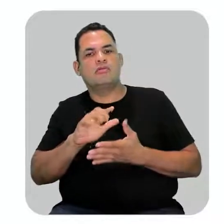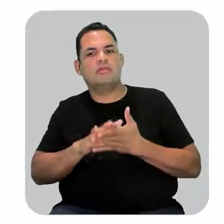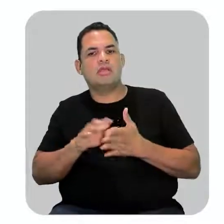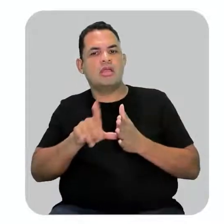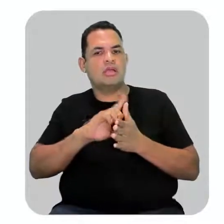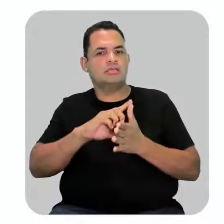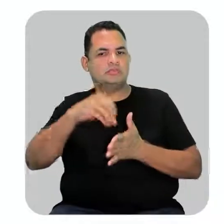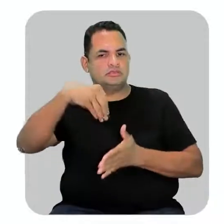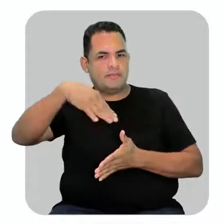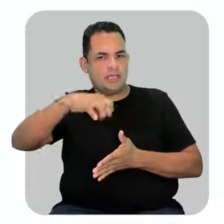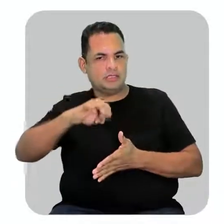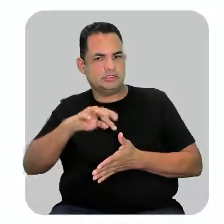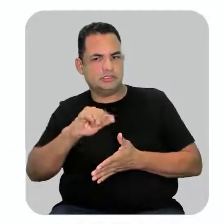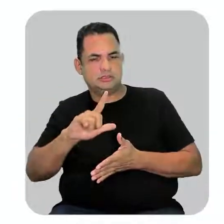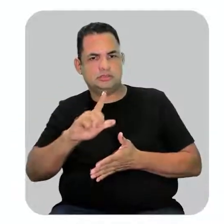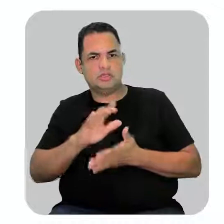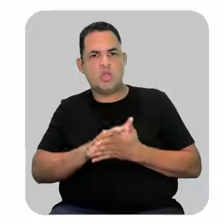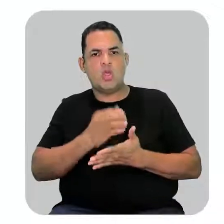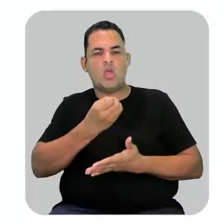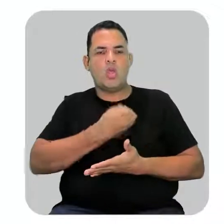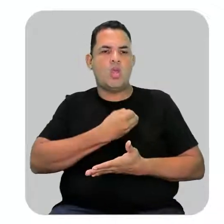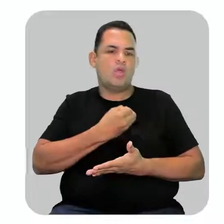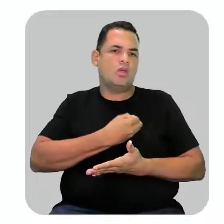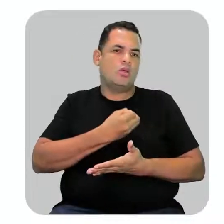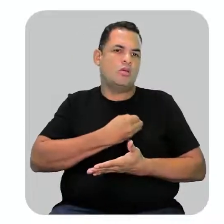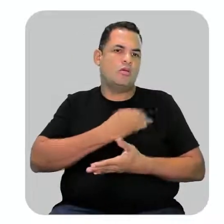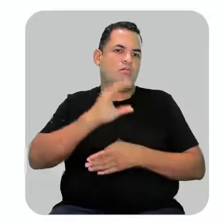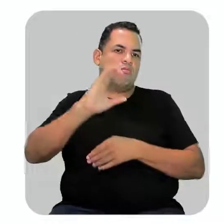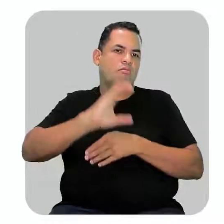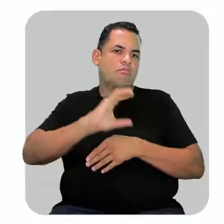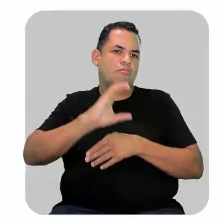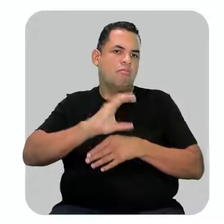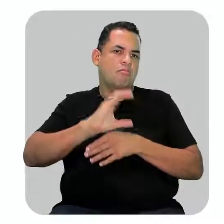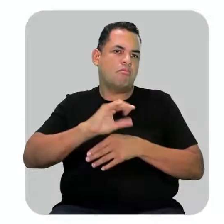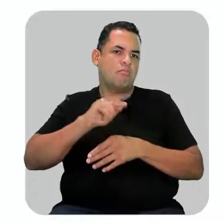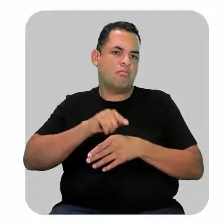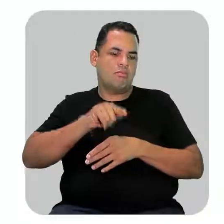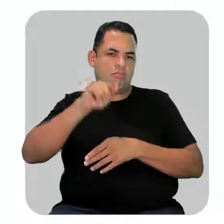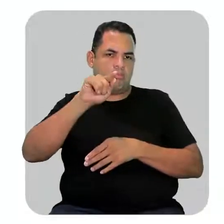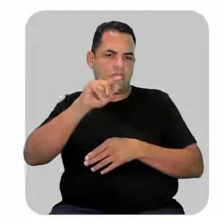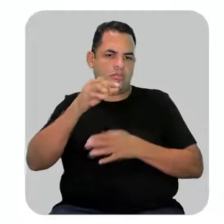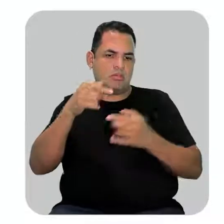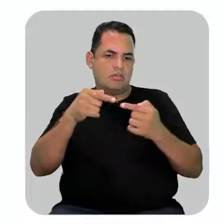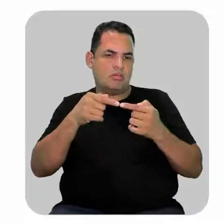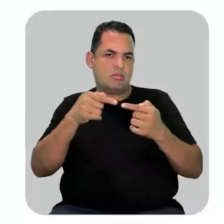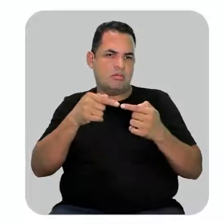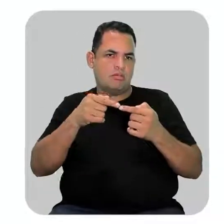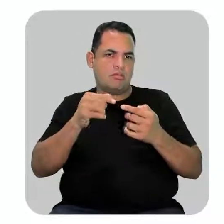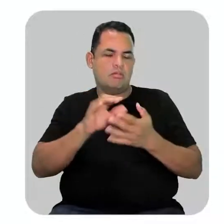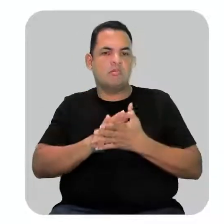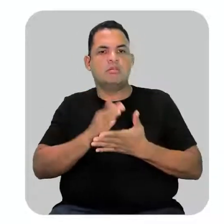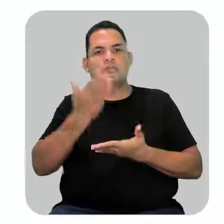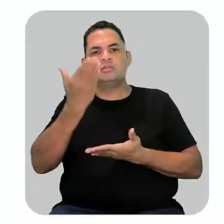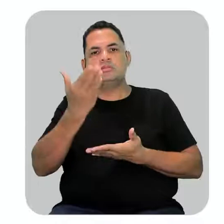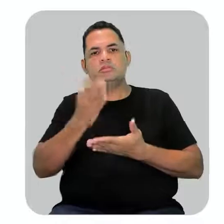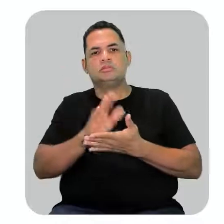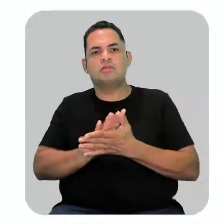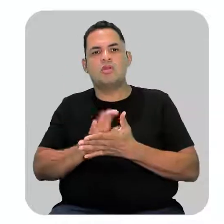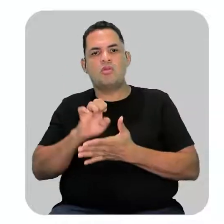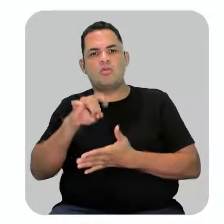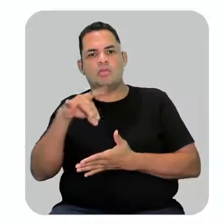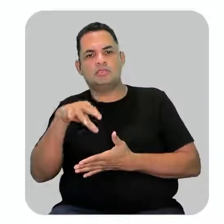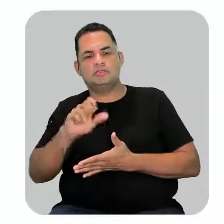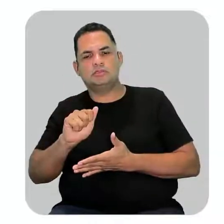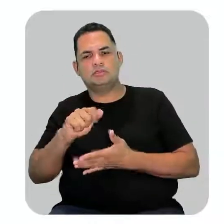Então eu vou colocar o número do carbono onde a minha ramificação etil está ligada e coloco o nome etil.